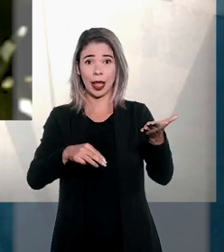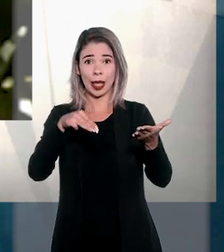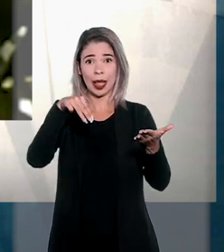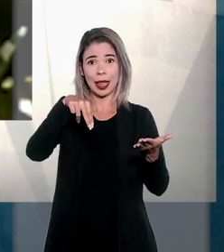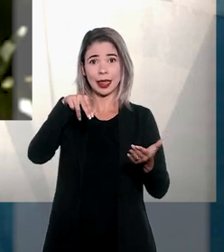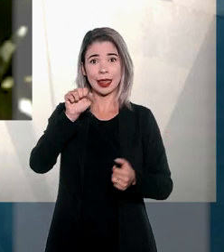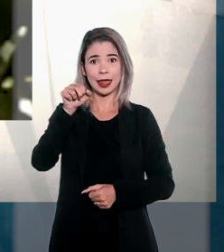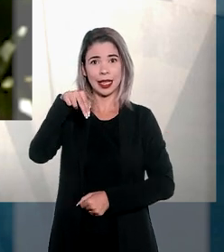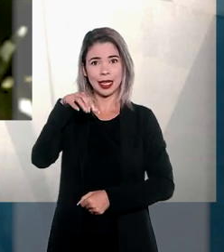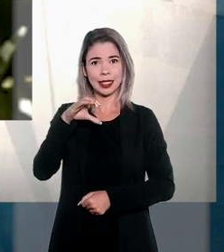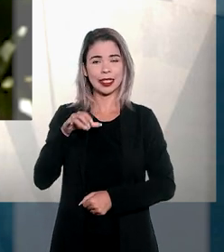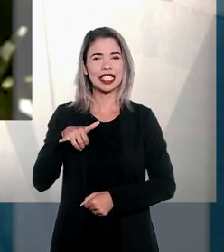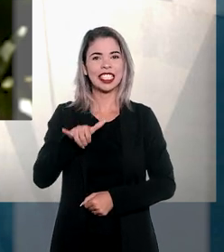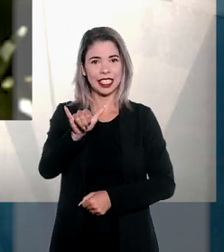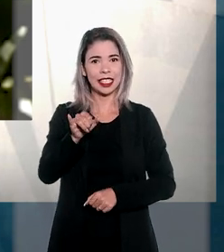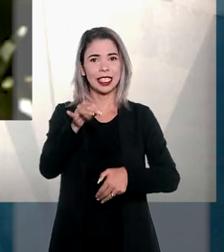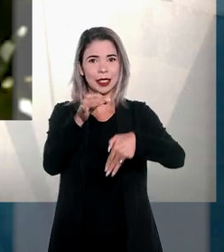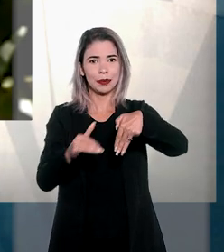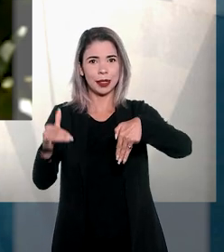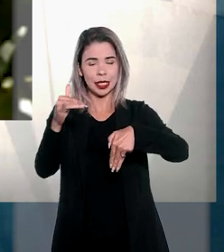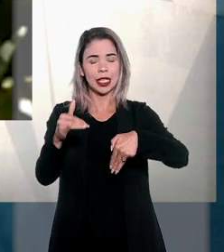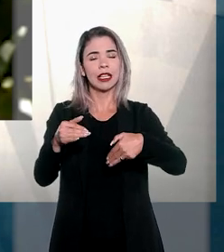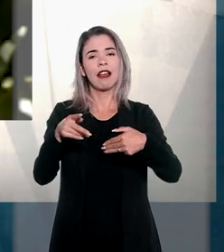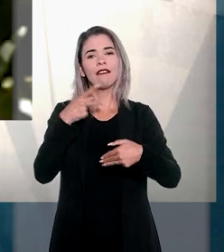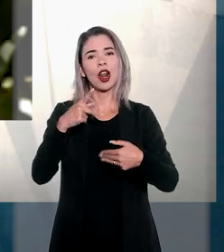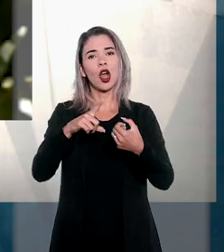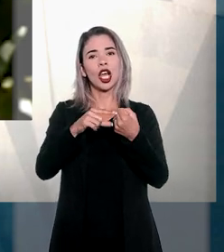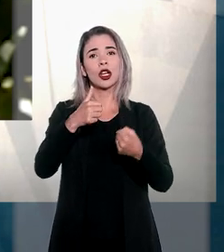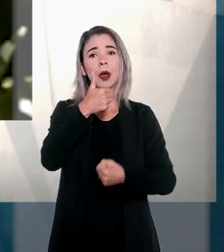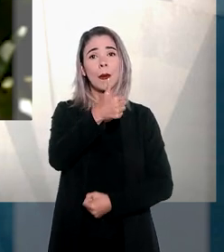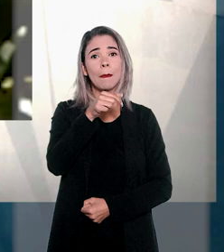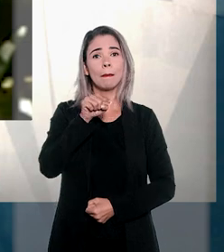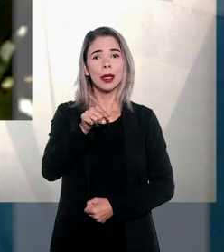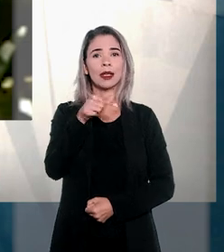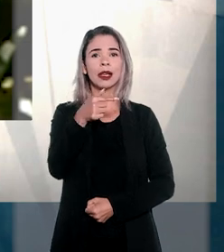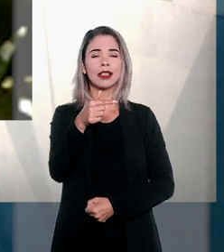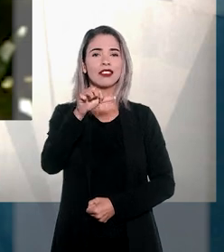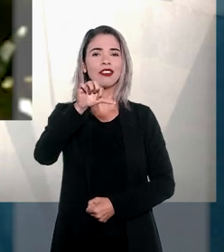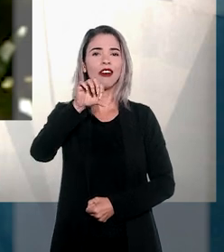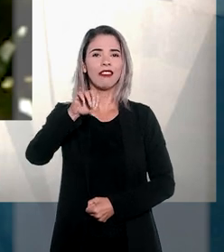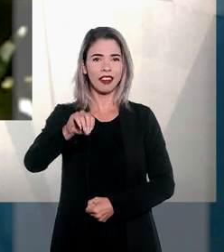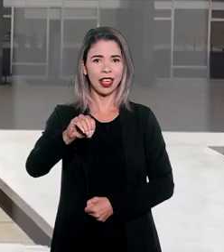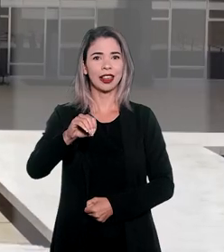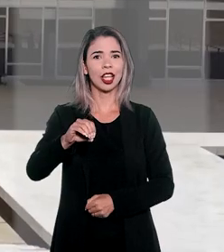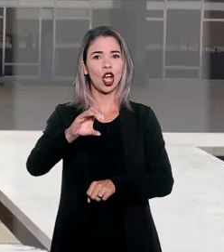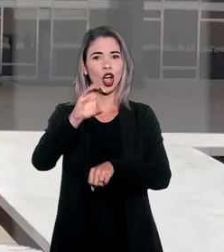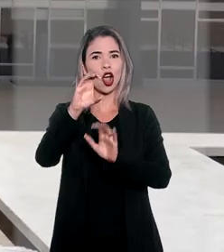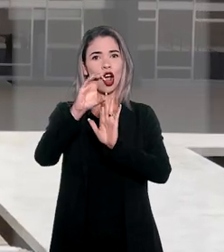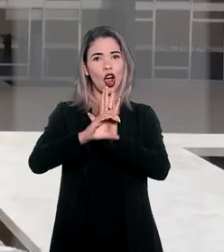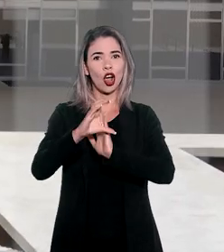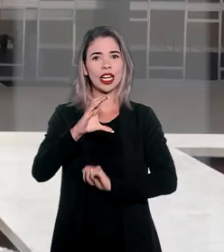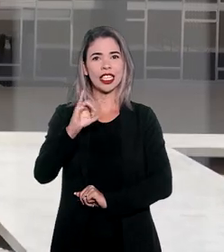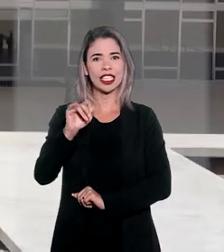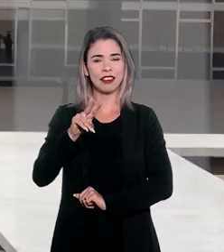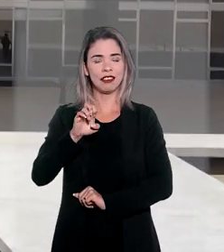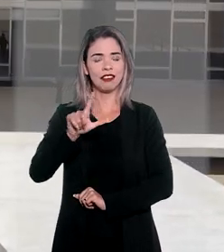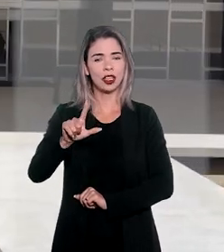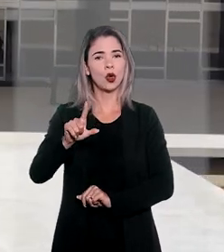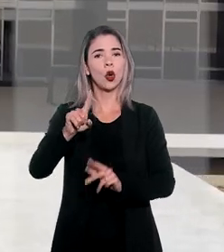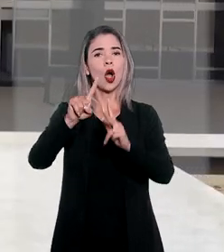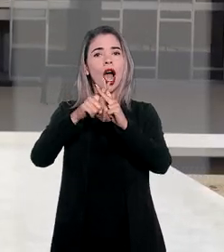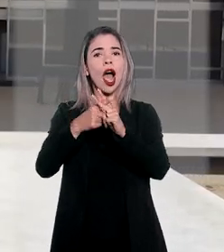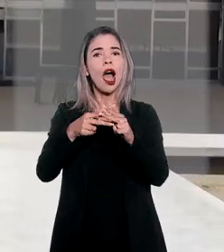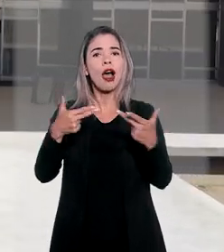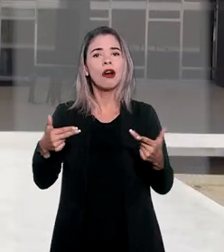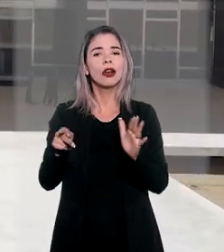Andrigue, destacou que ao declarar a inconstitucionalidade do artigo 1790 do Código Civil, o STF modulou a aplicação